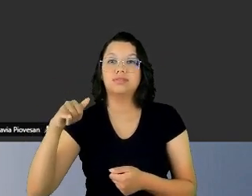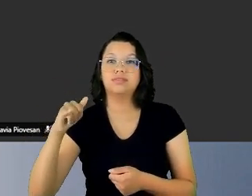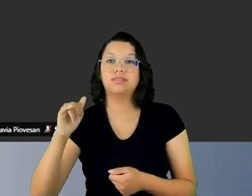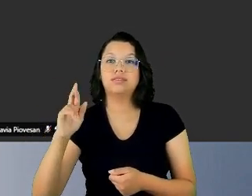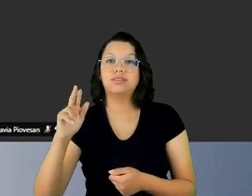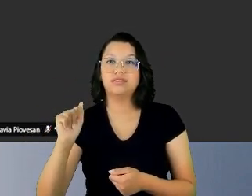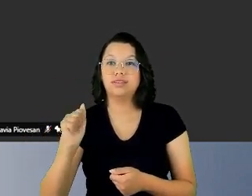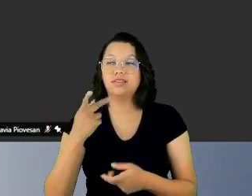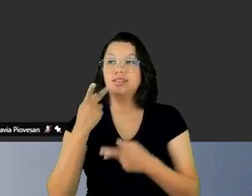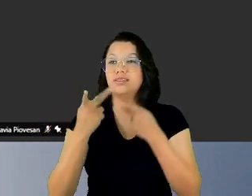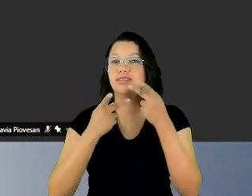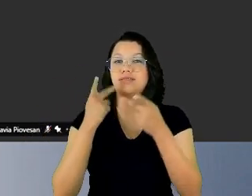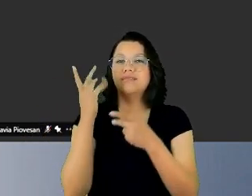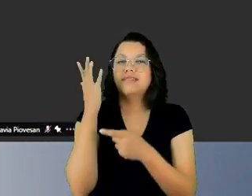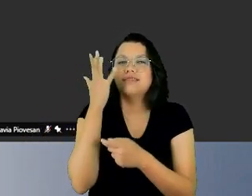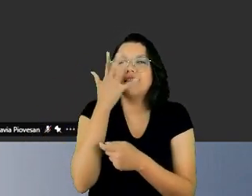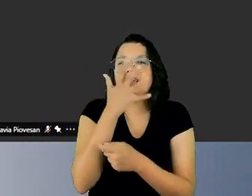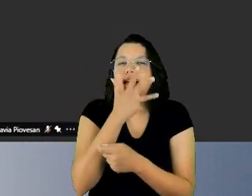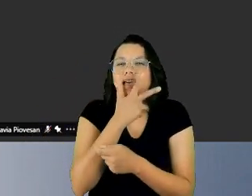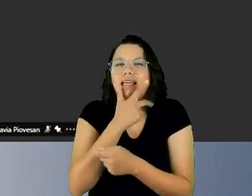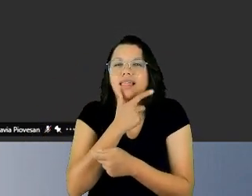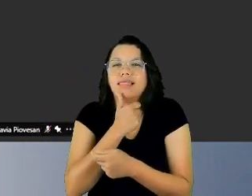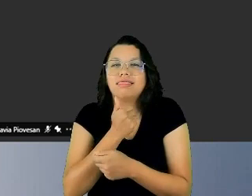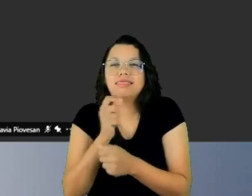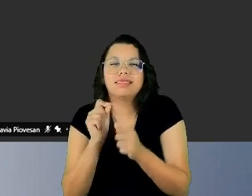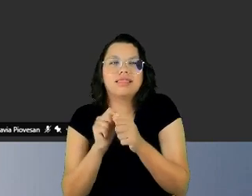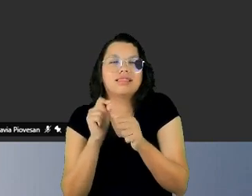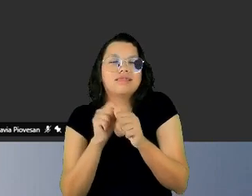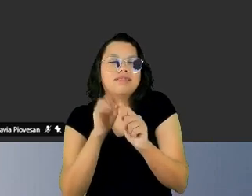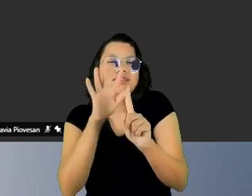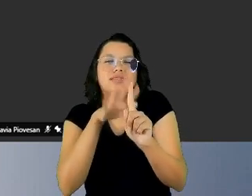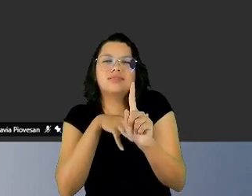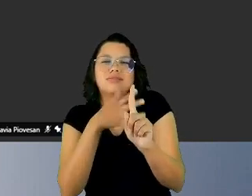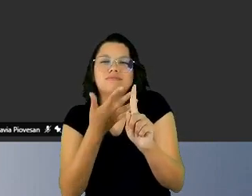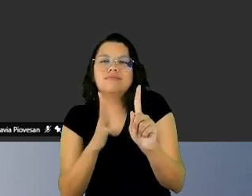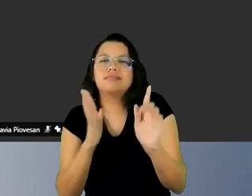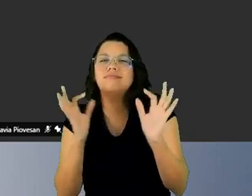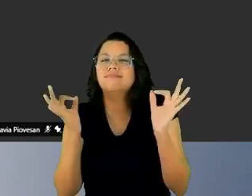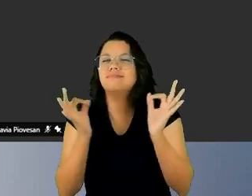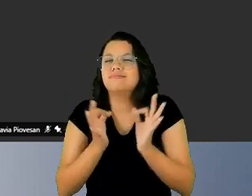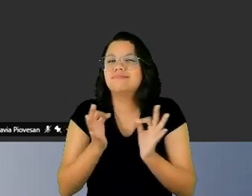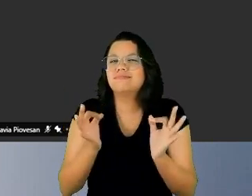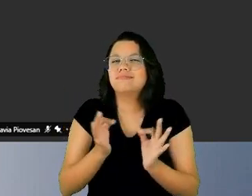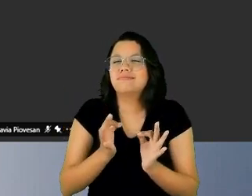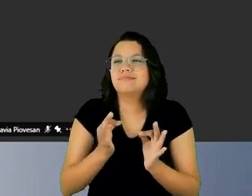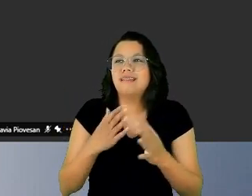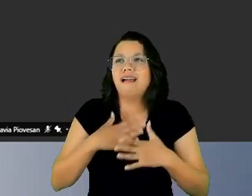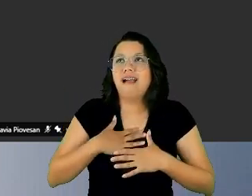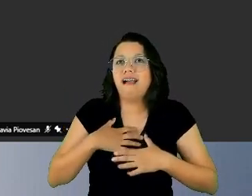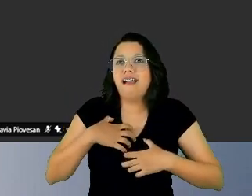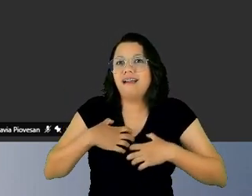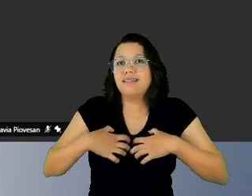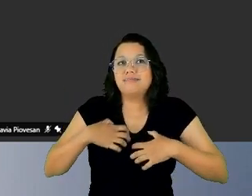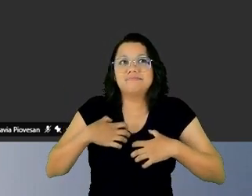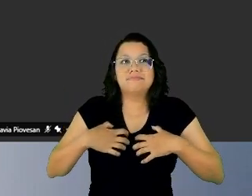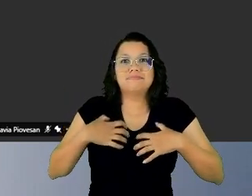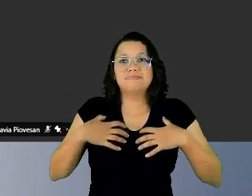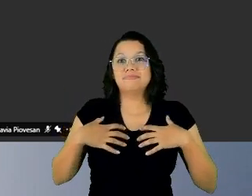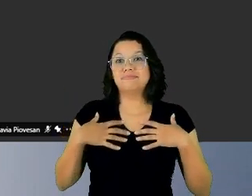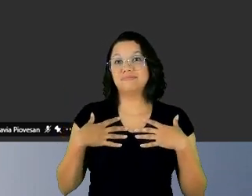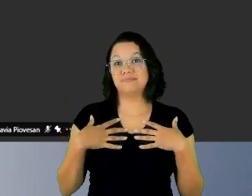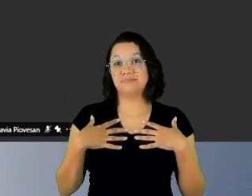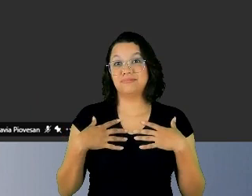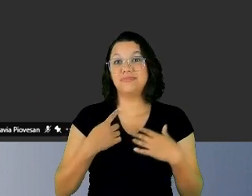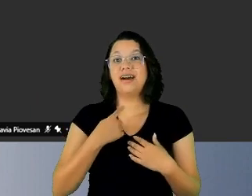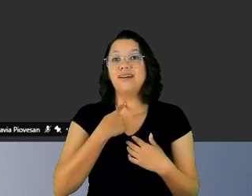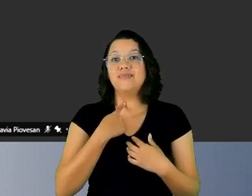homenagem tão maravilhosa, me quebrou toda, a minha voz está entrecortada, a minha